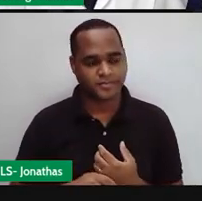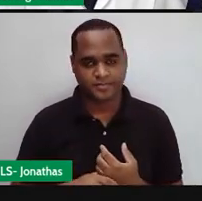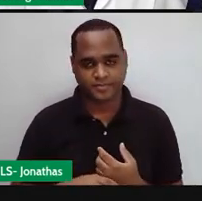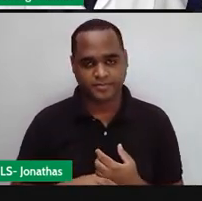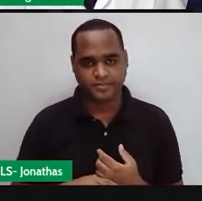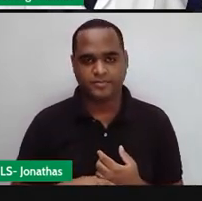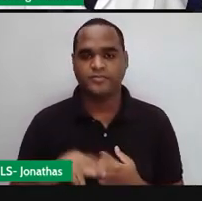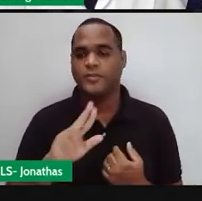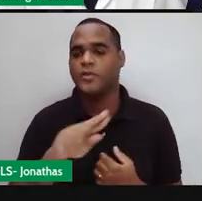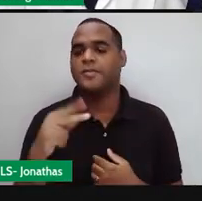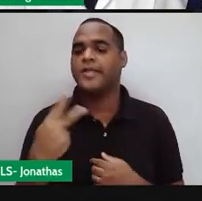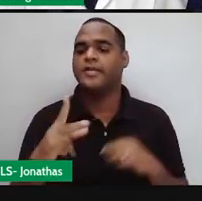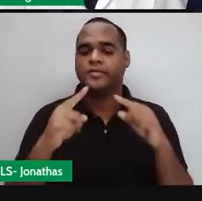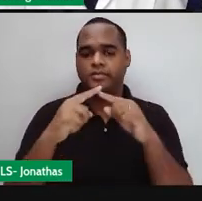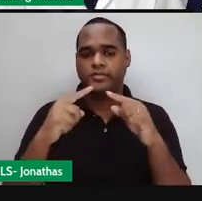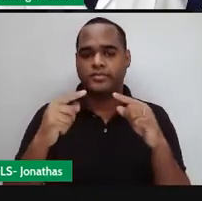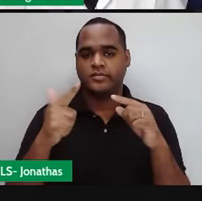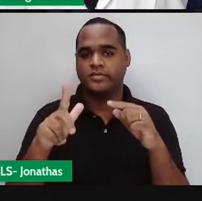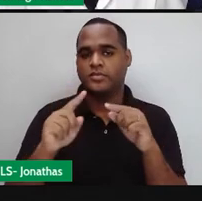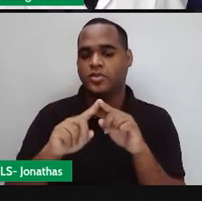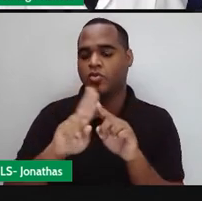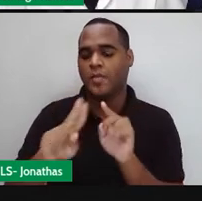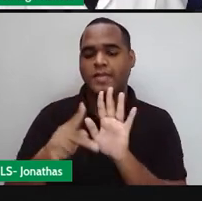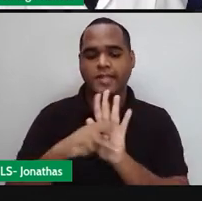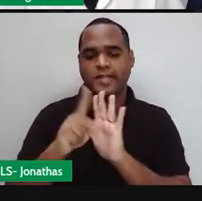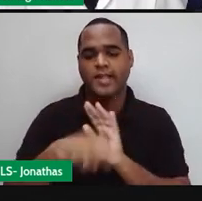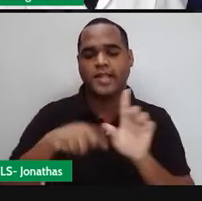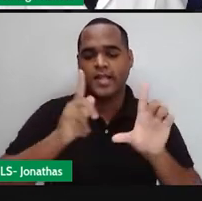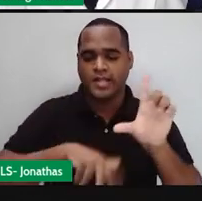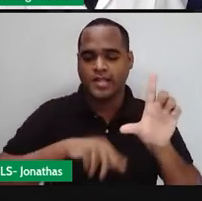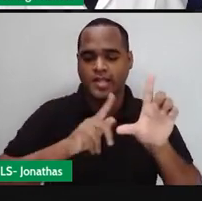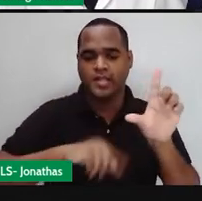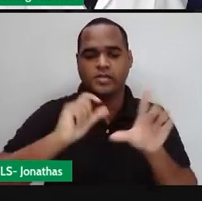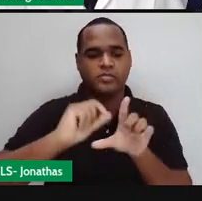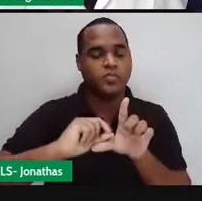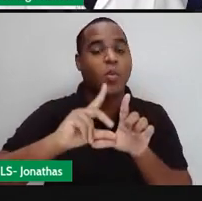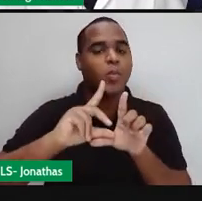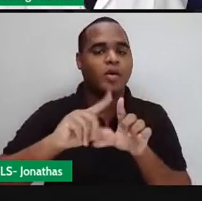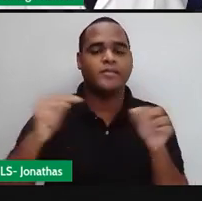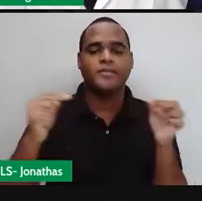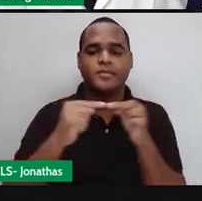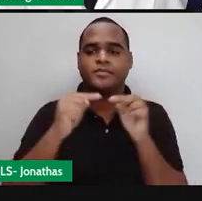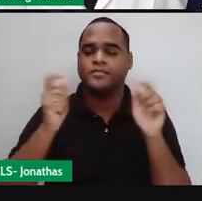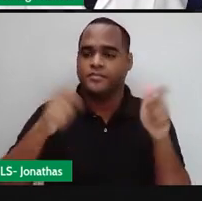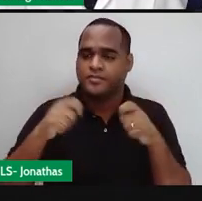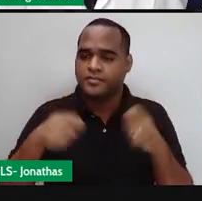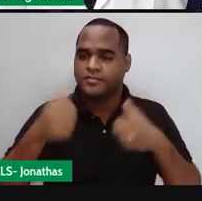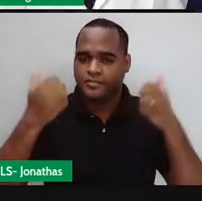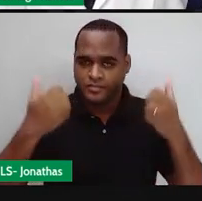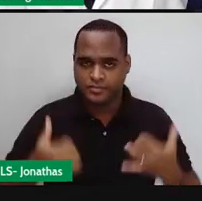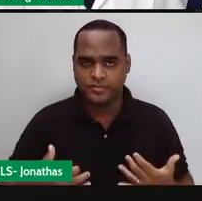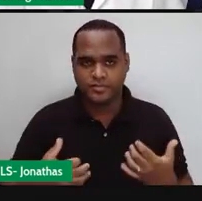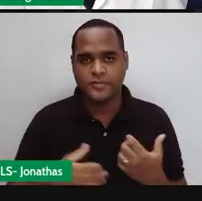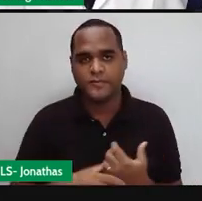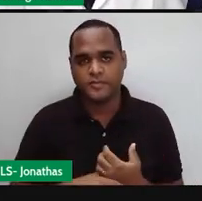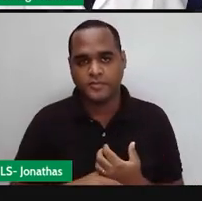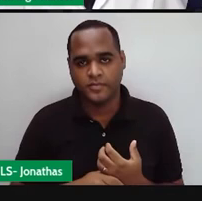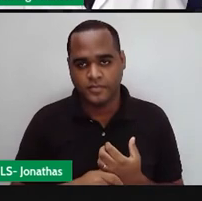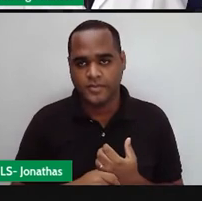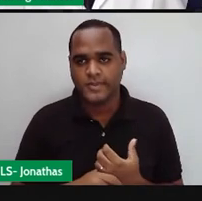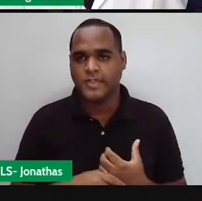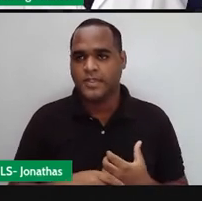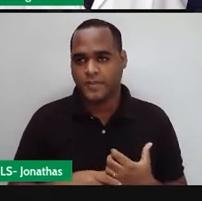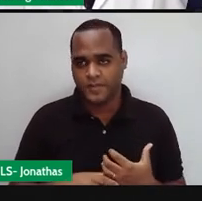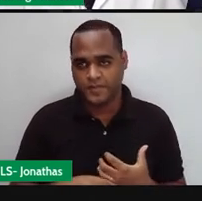são dados a partir de letras maiúsculas. Esse vértice é o vértice K no triângulo,